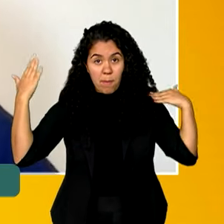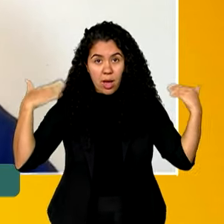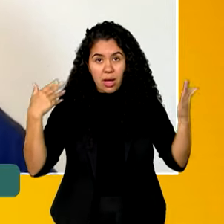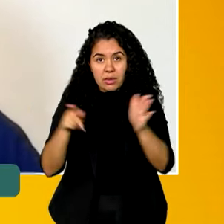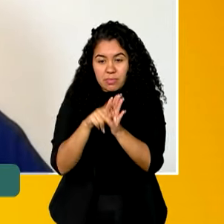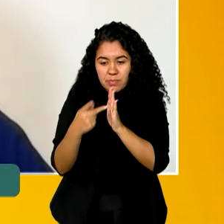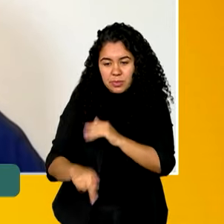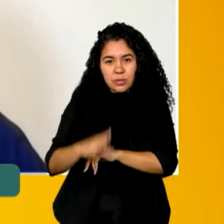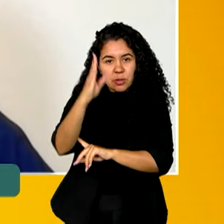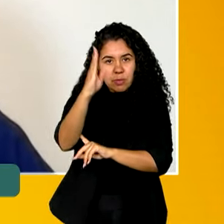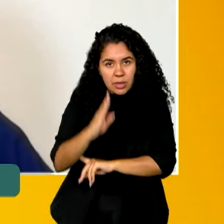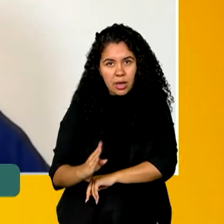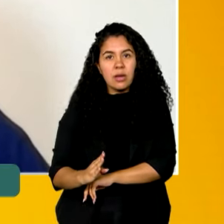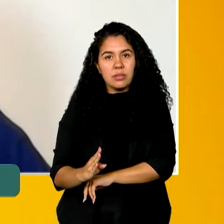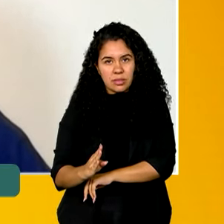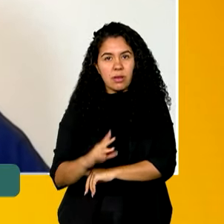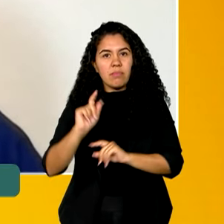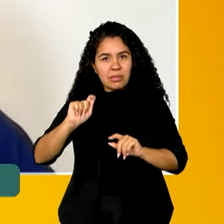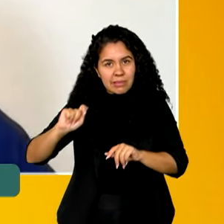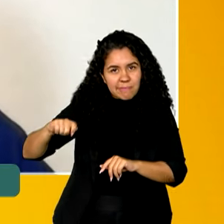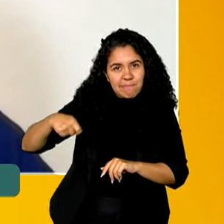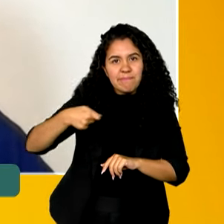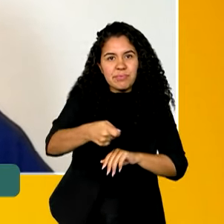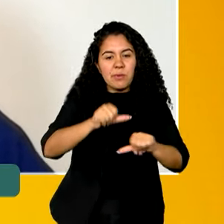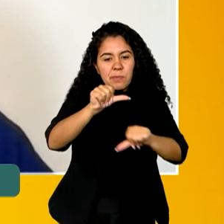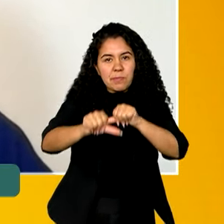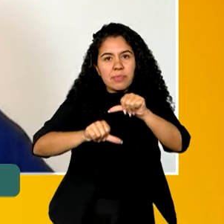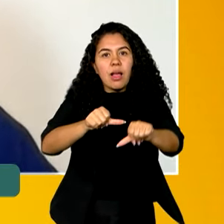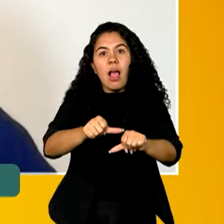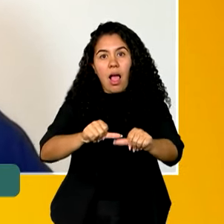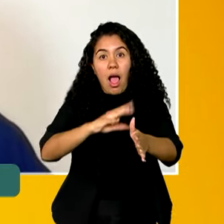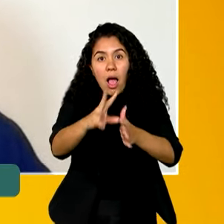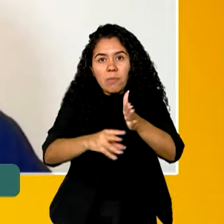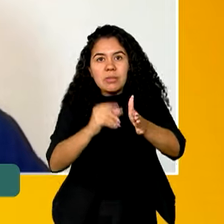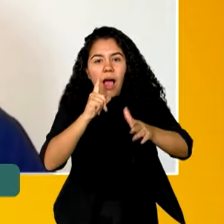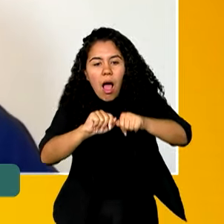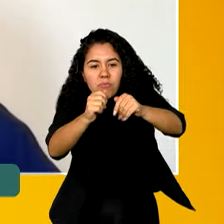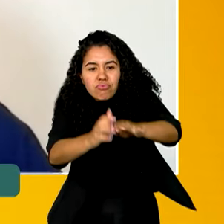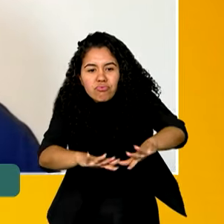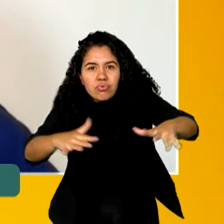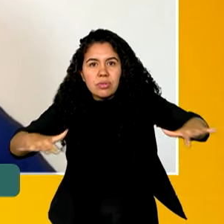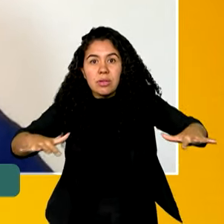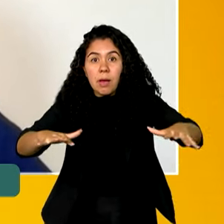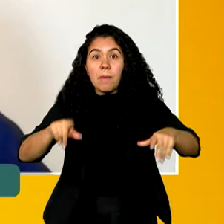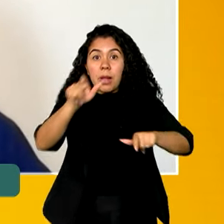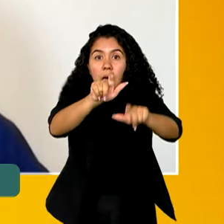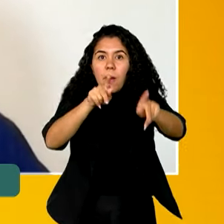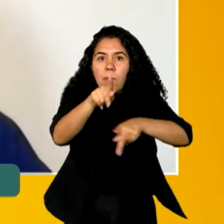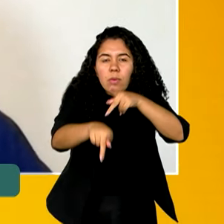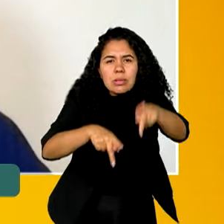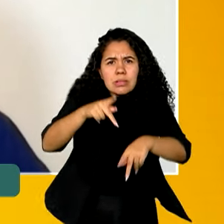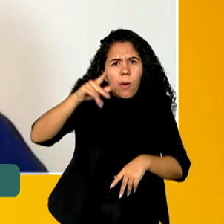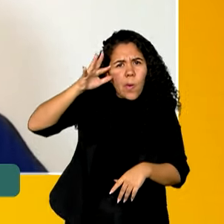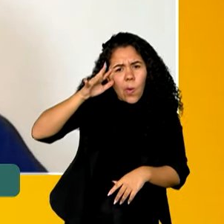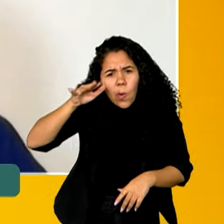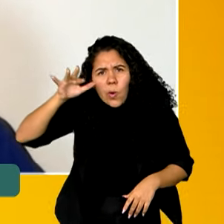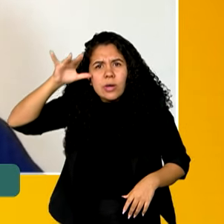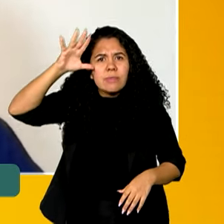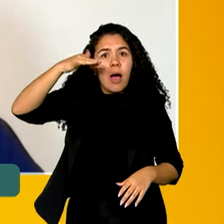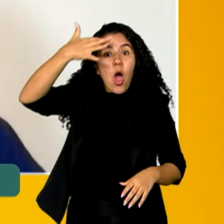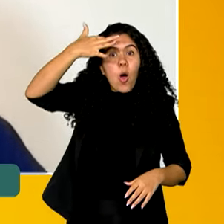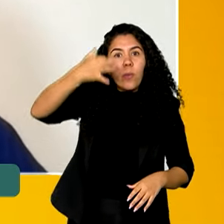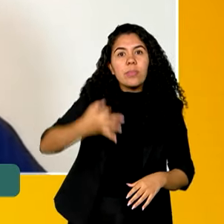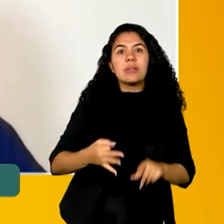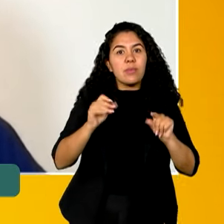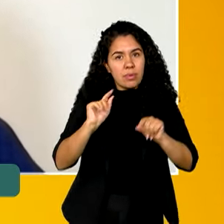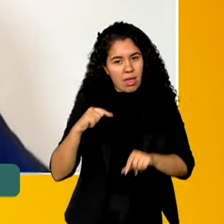registrou esse nome de Amazônia Azul para trazer a curiosidade da população em entender que a